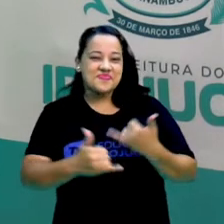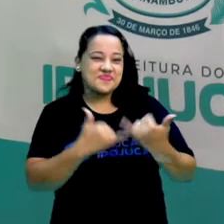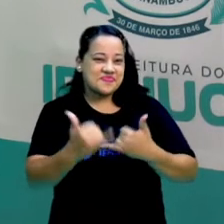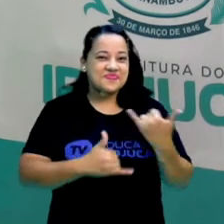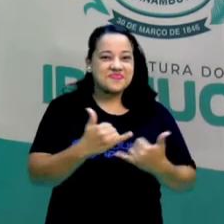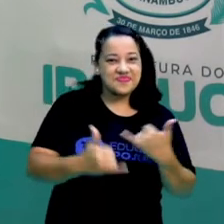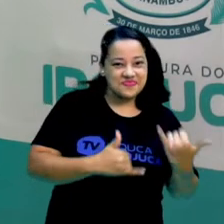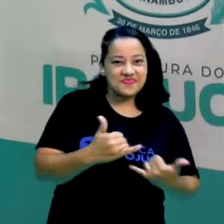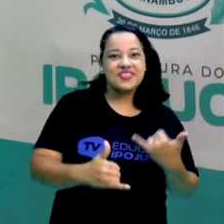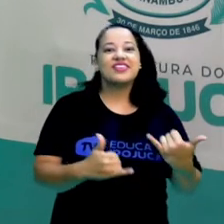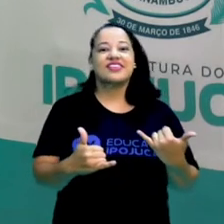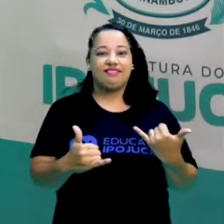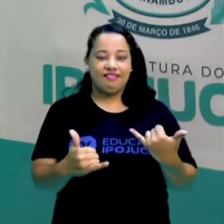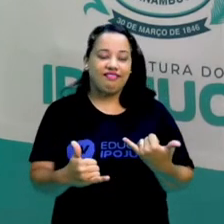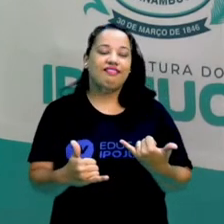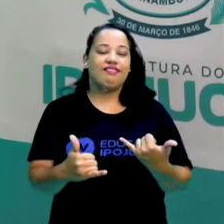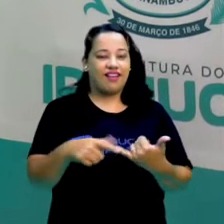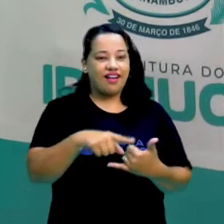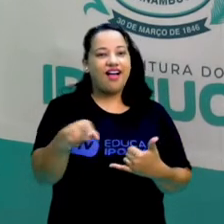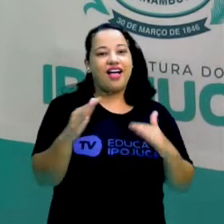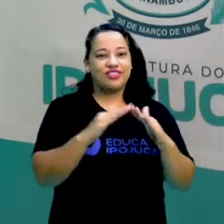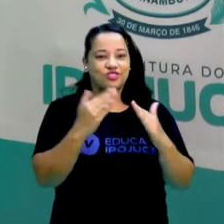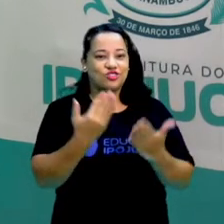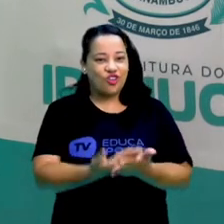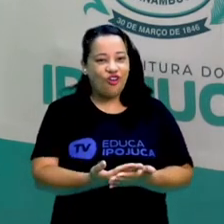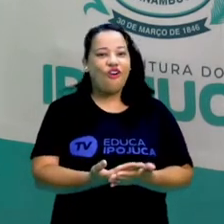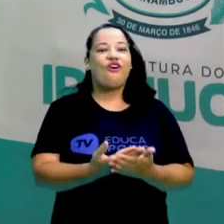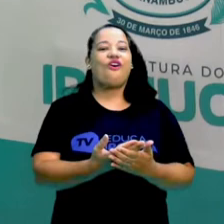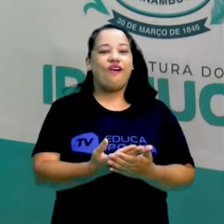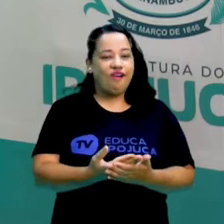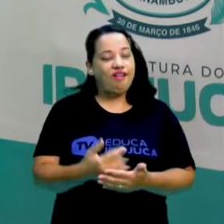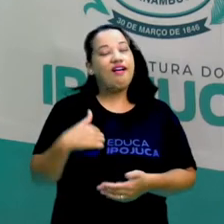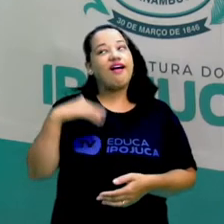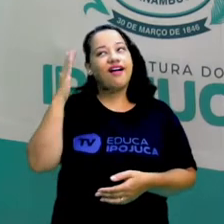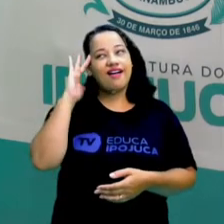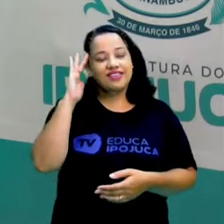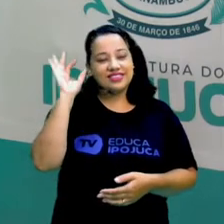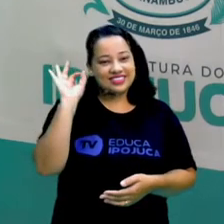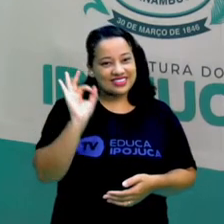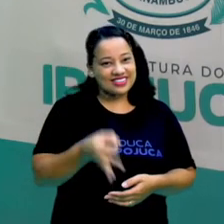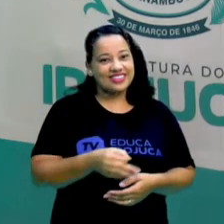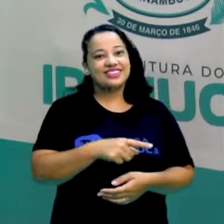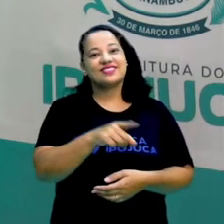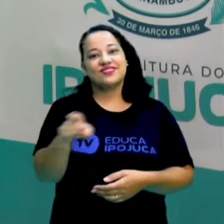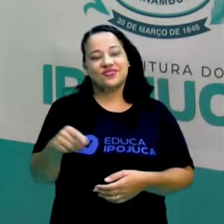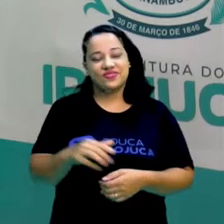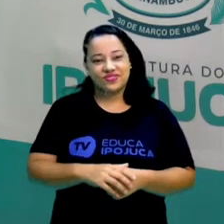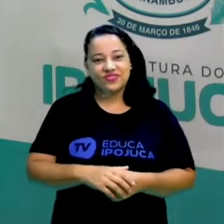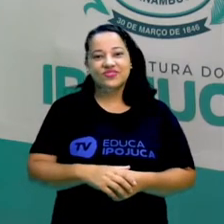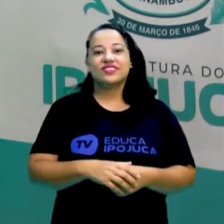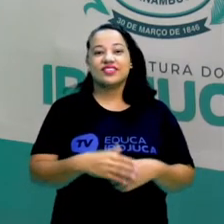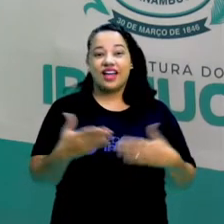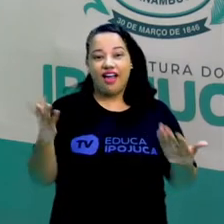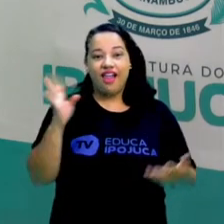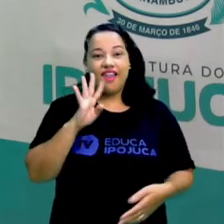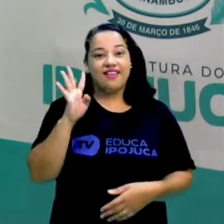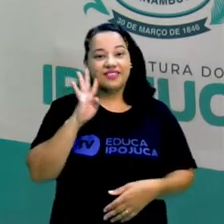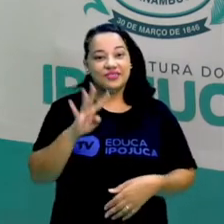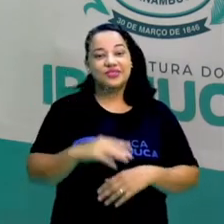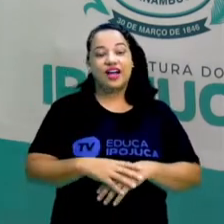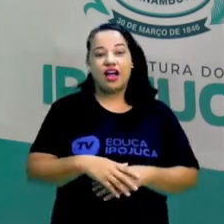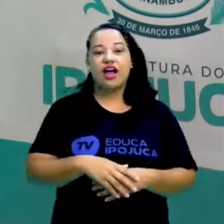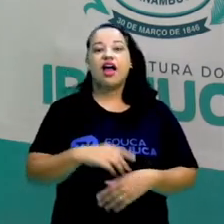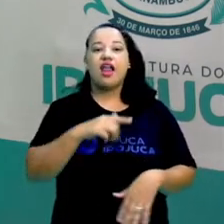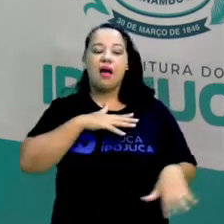essa música lá na escola com a tia? Eu tenho quase certeza que sim. É muito legal. Esta música,